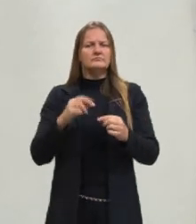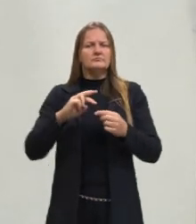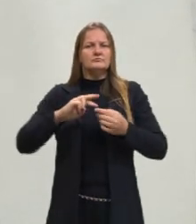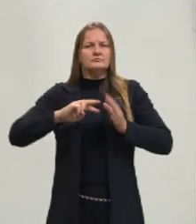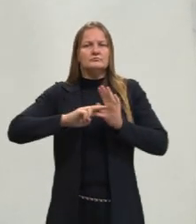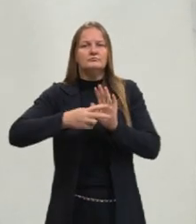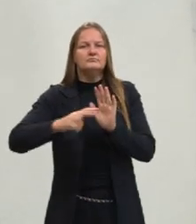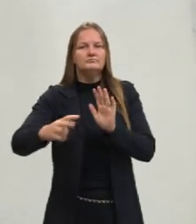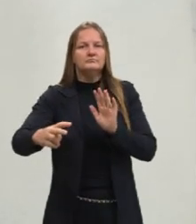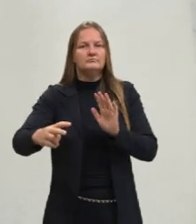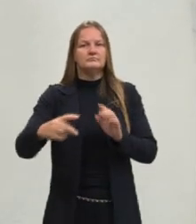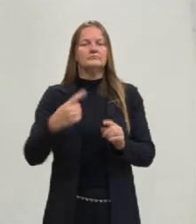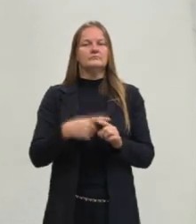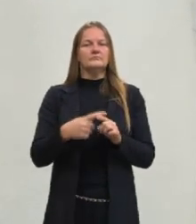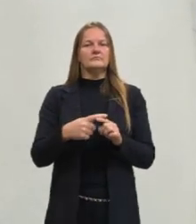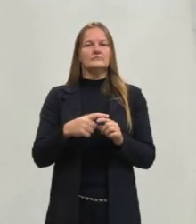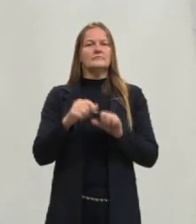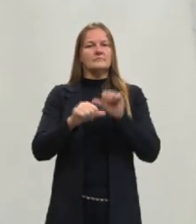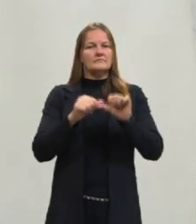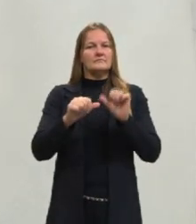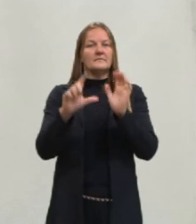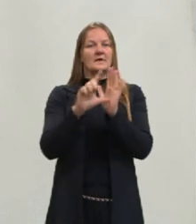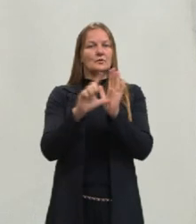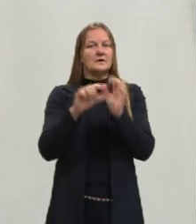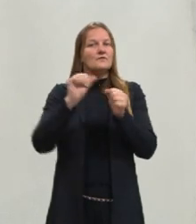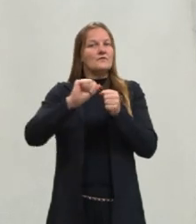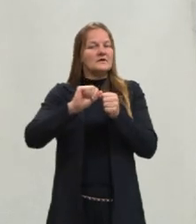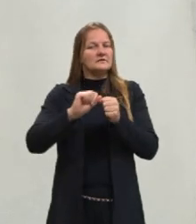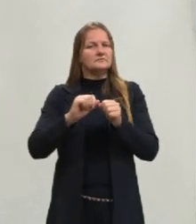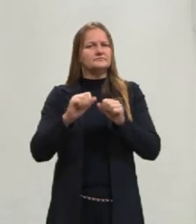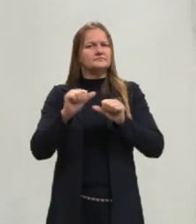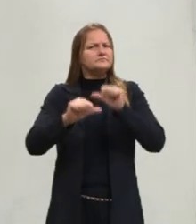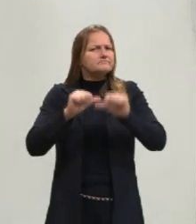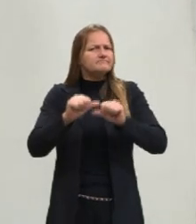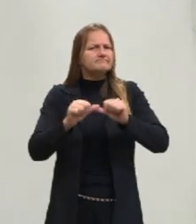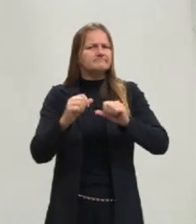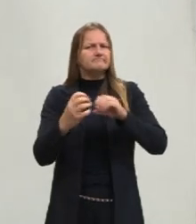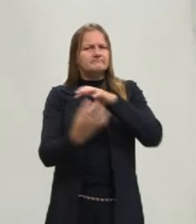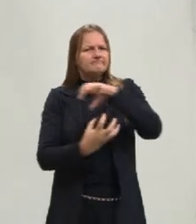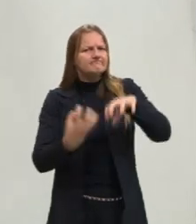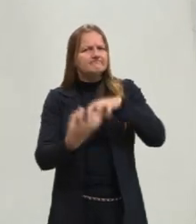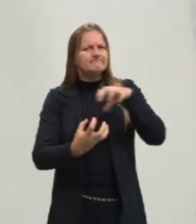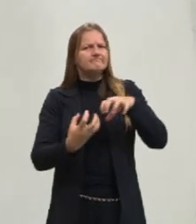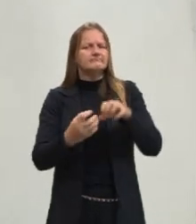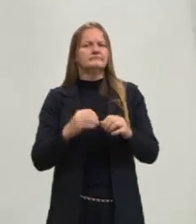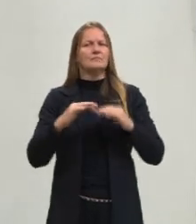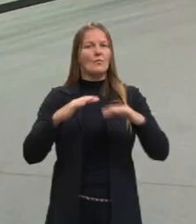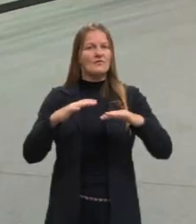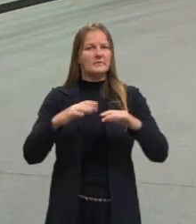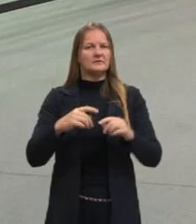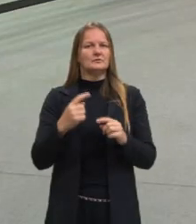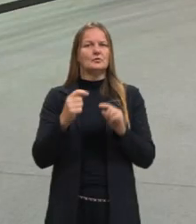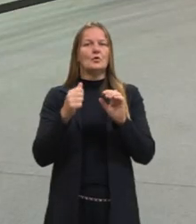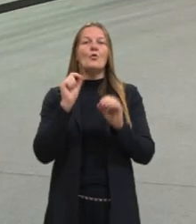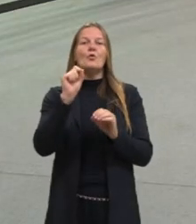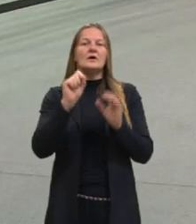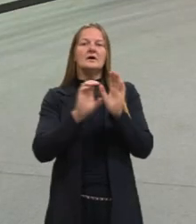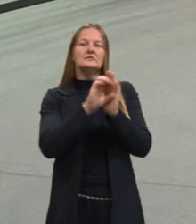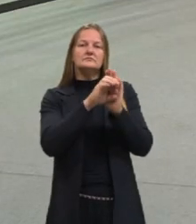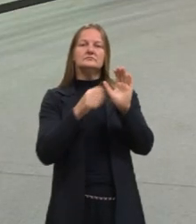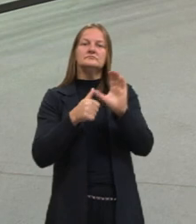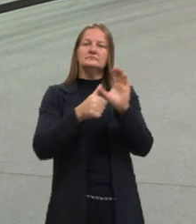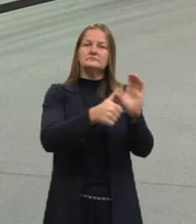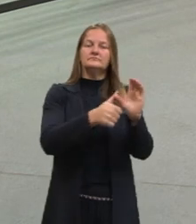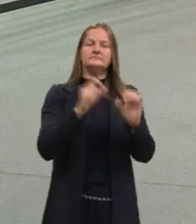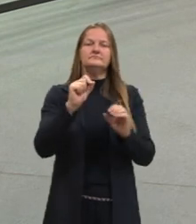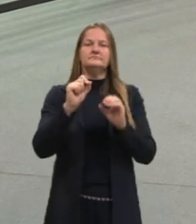dessa reforma que o Lutero fez, e o que que foi essa reforma do Lutero, inclusive. Então, o que é o cristianismo, o que foi a Reforma